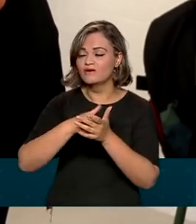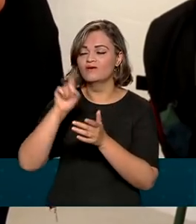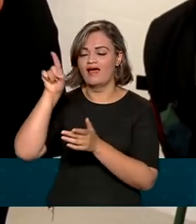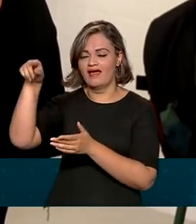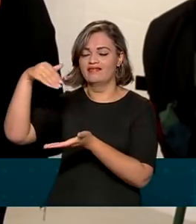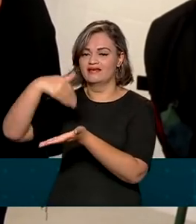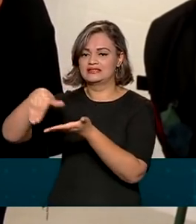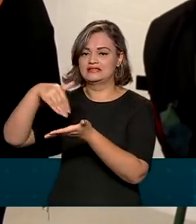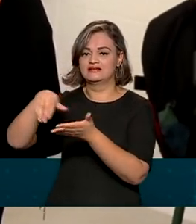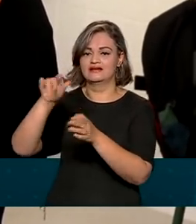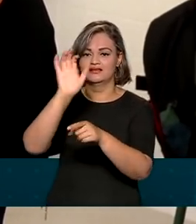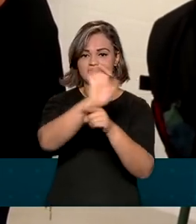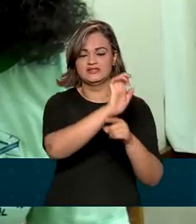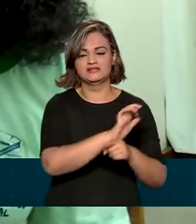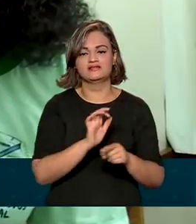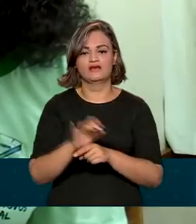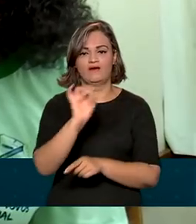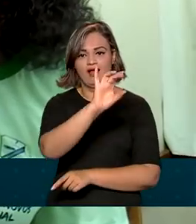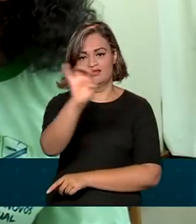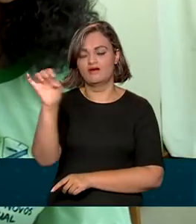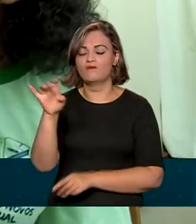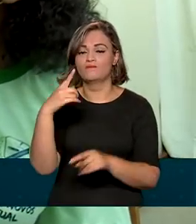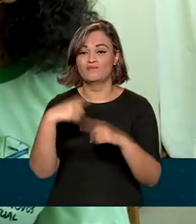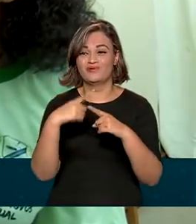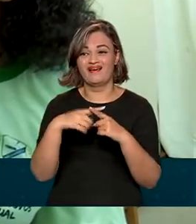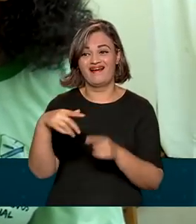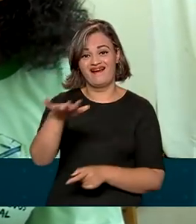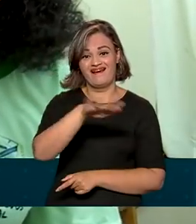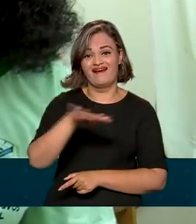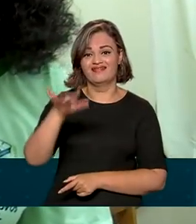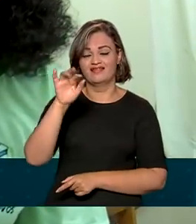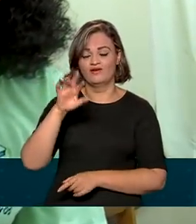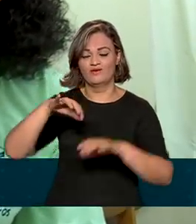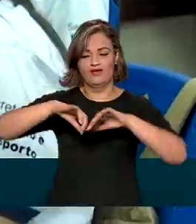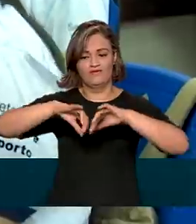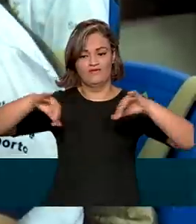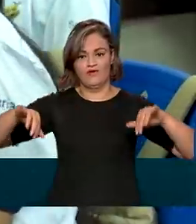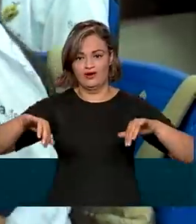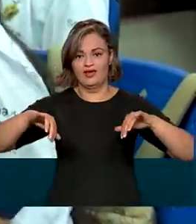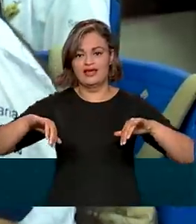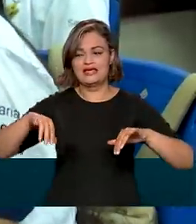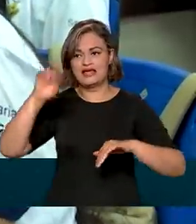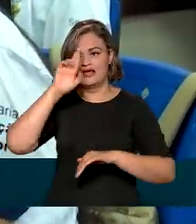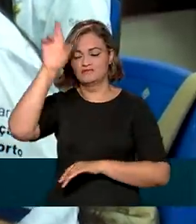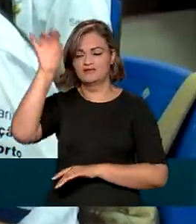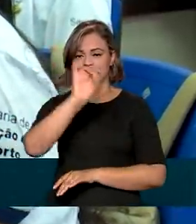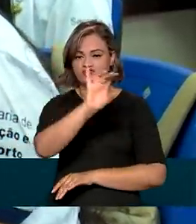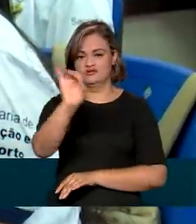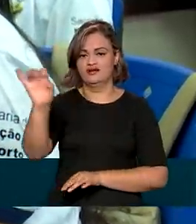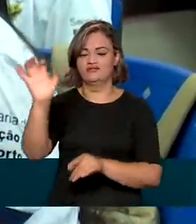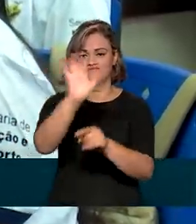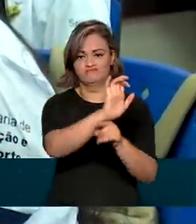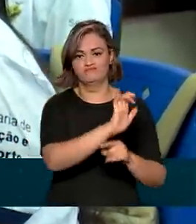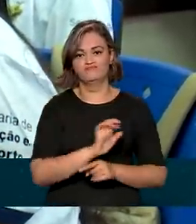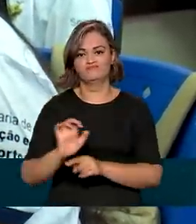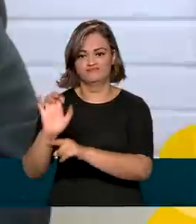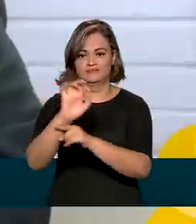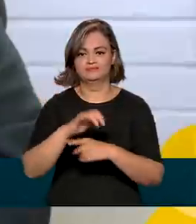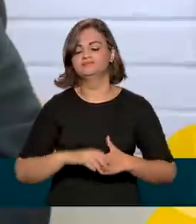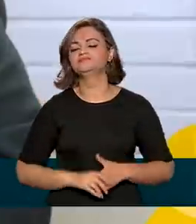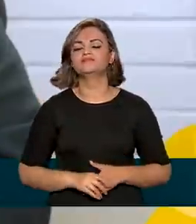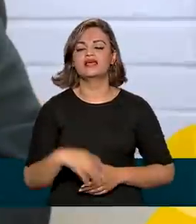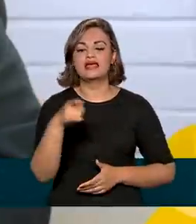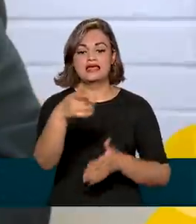secretarias estaduais de educação, já que o setor é descentralizado e de responsabilidade dos estados.